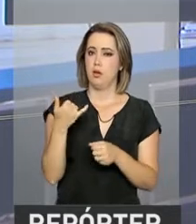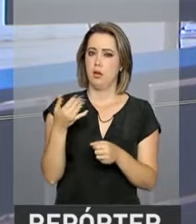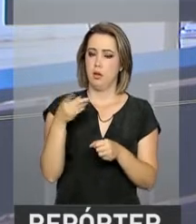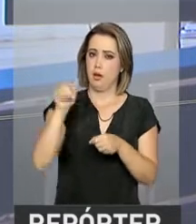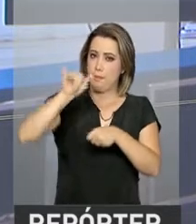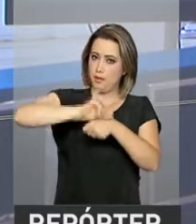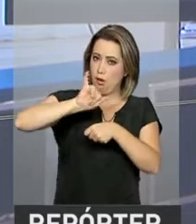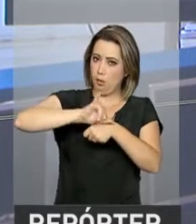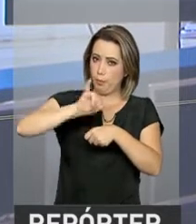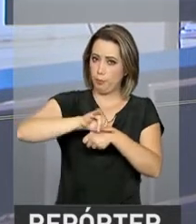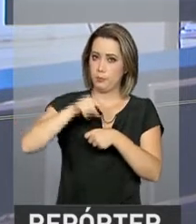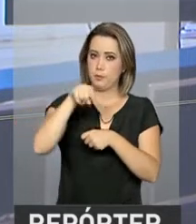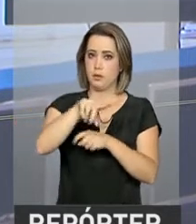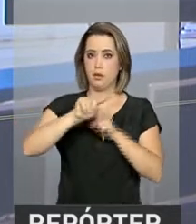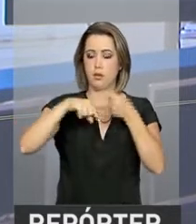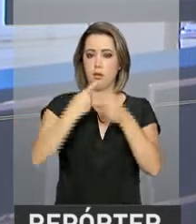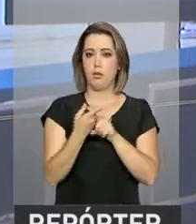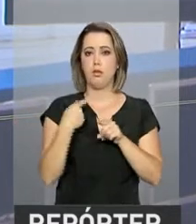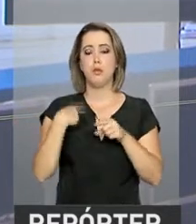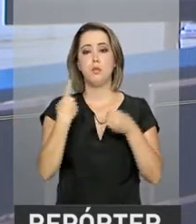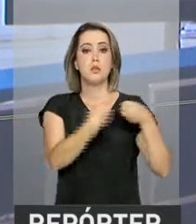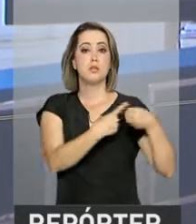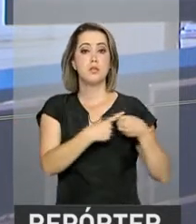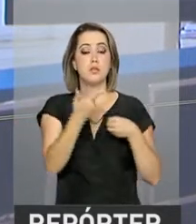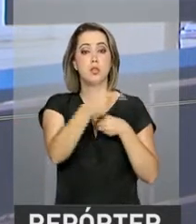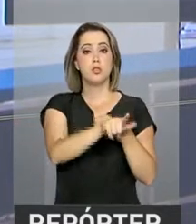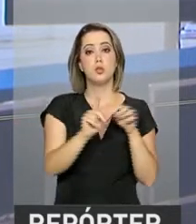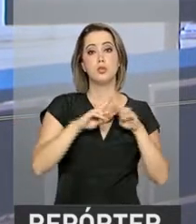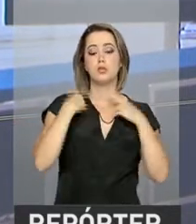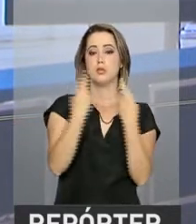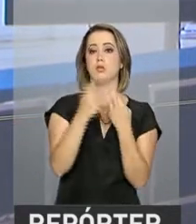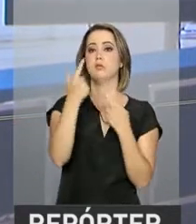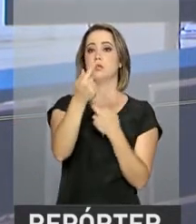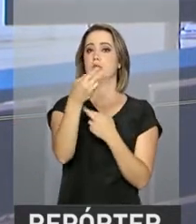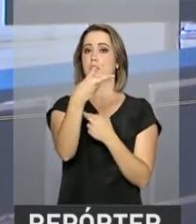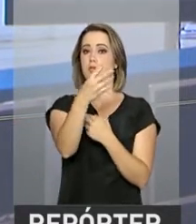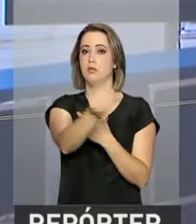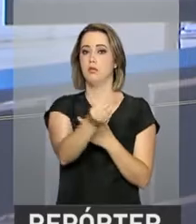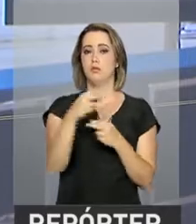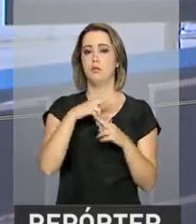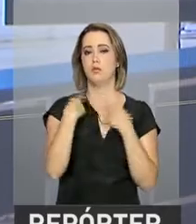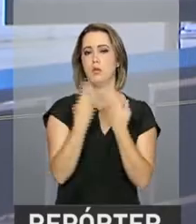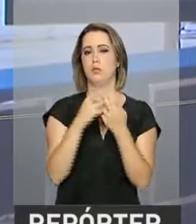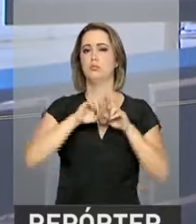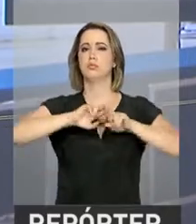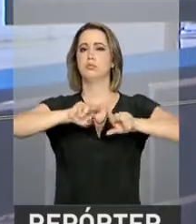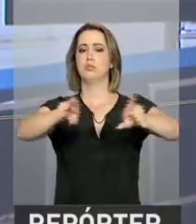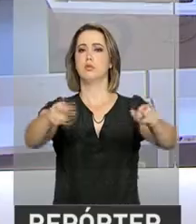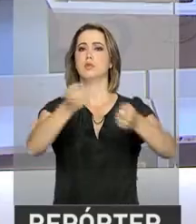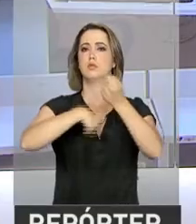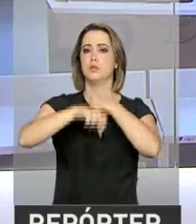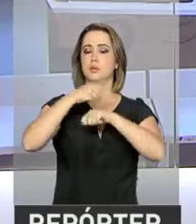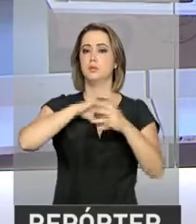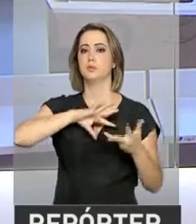seguida, na cidade de Baden-Baden, participa da reunião do G20, que reúne as maiores economias do mundo.